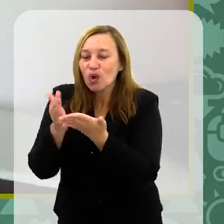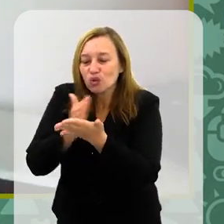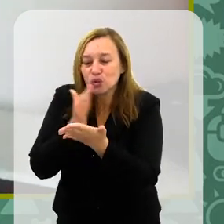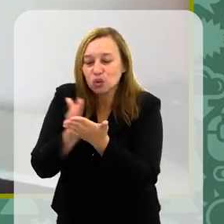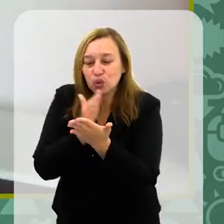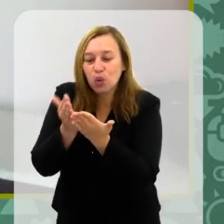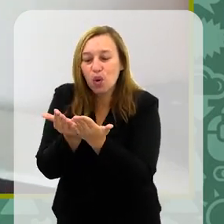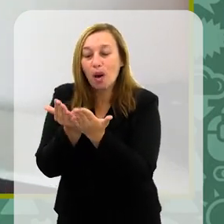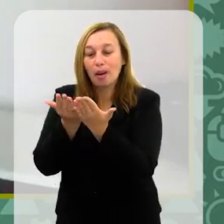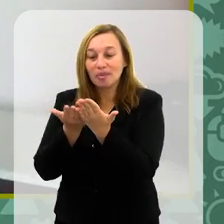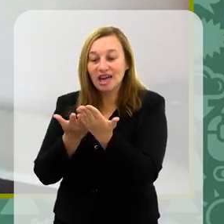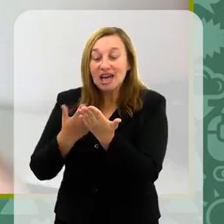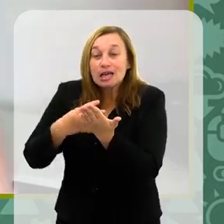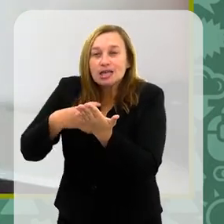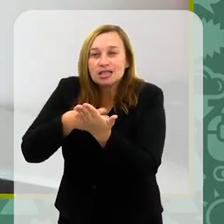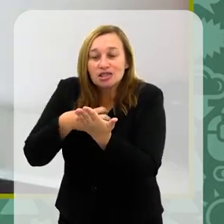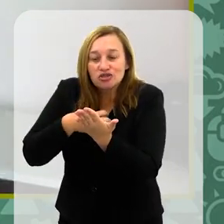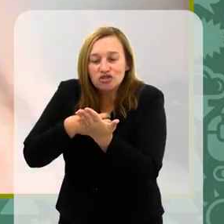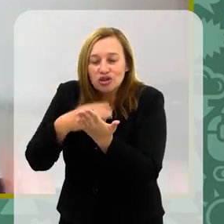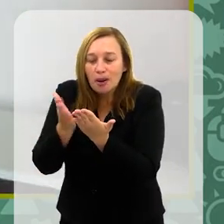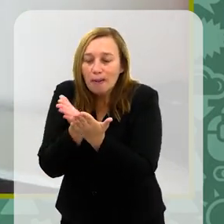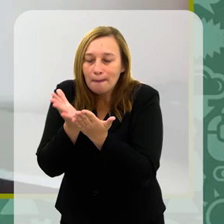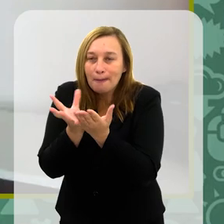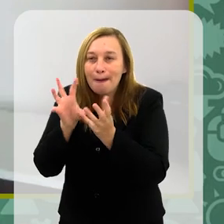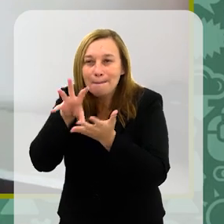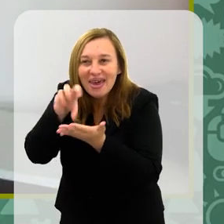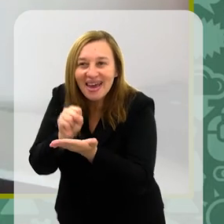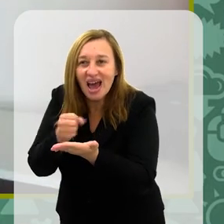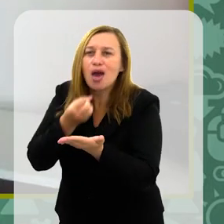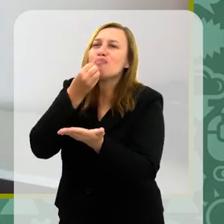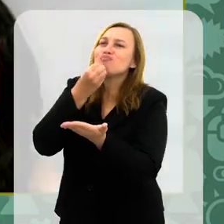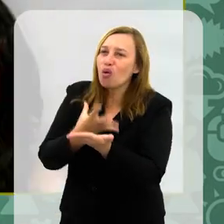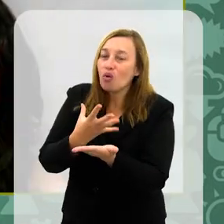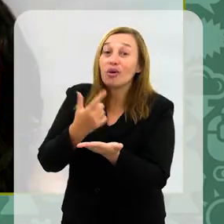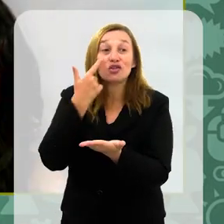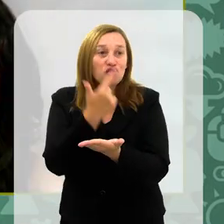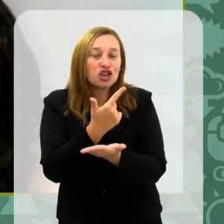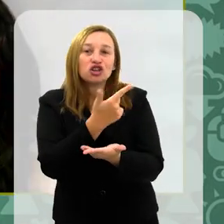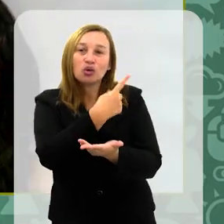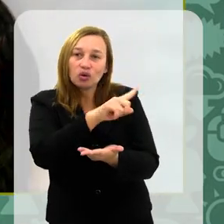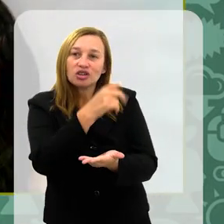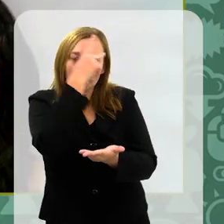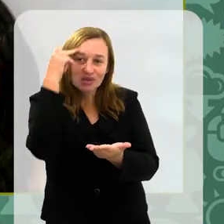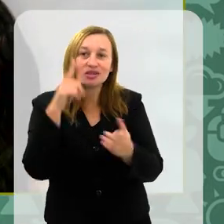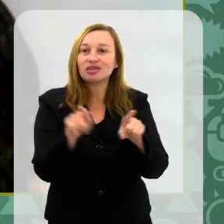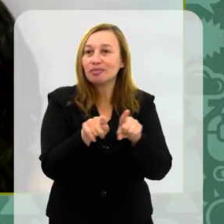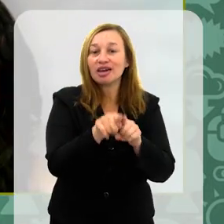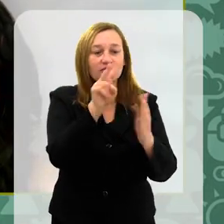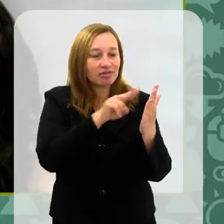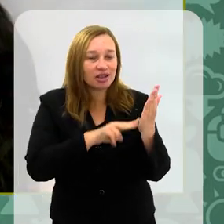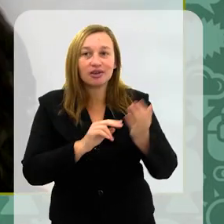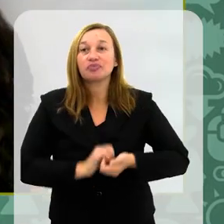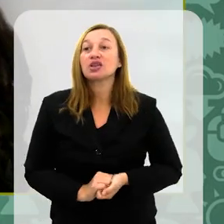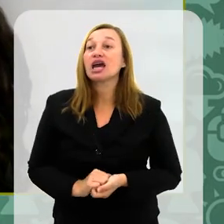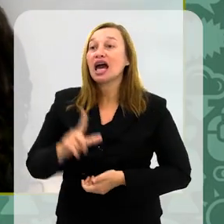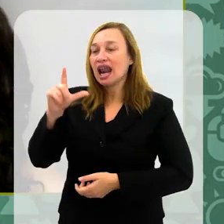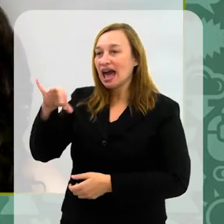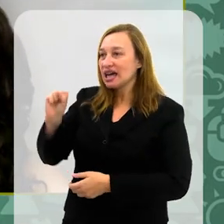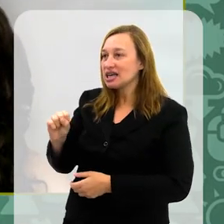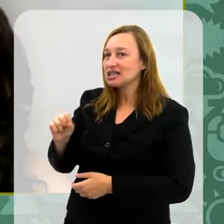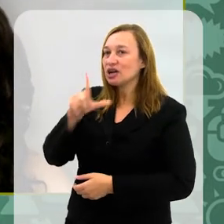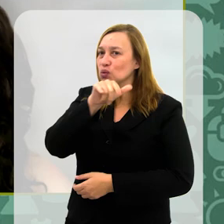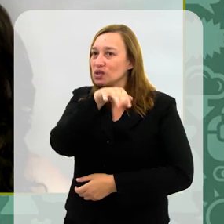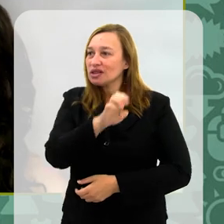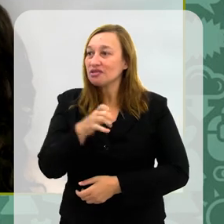eu vejo que está chegando, o trabalho está chegando a mais pessoas, sabe? Sim. Laís, a Luciane falou da questão de